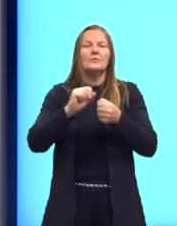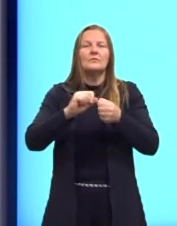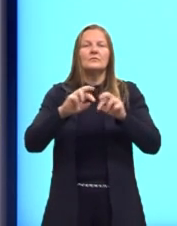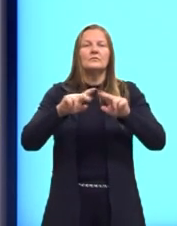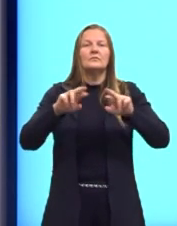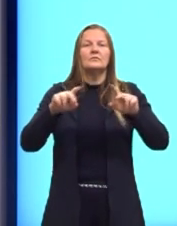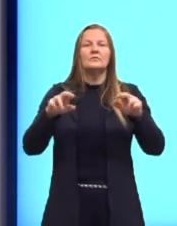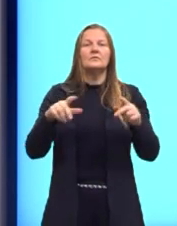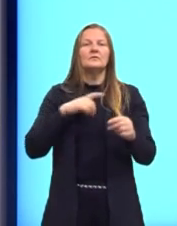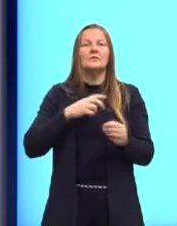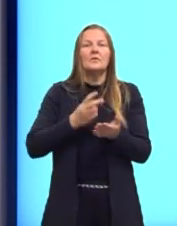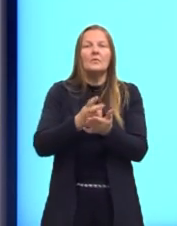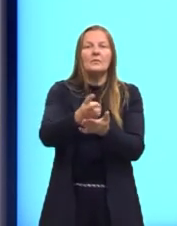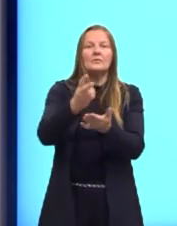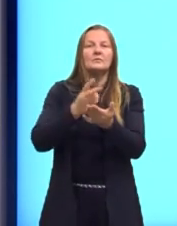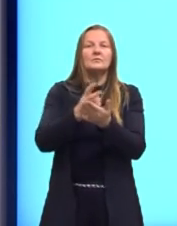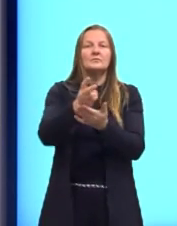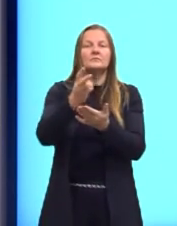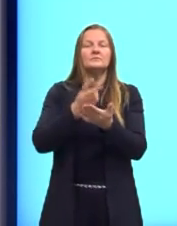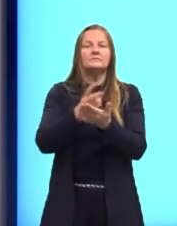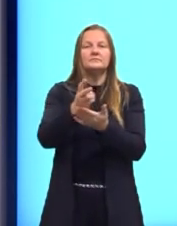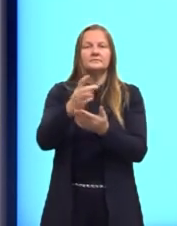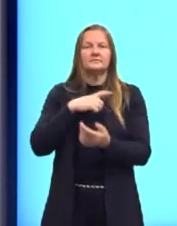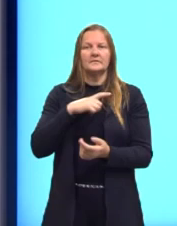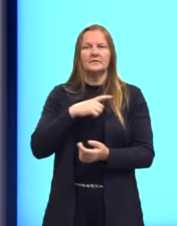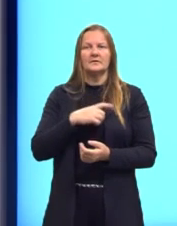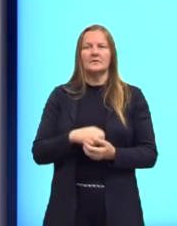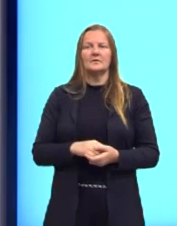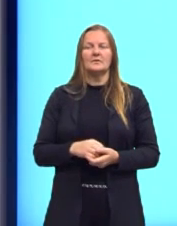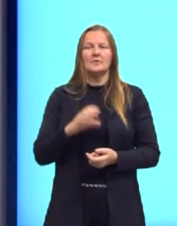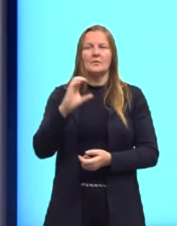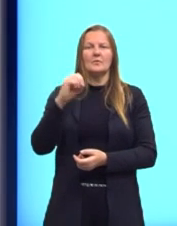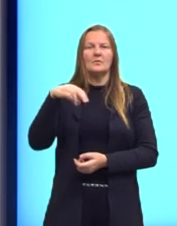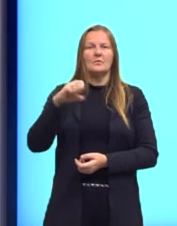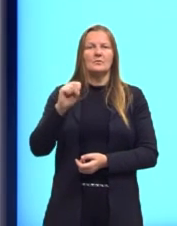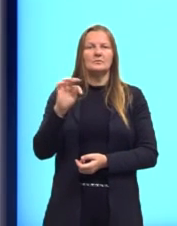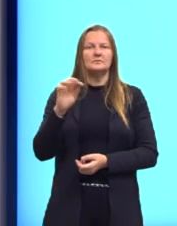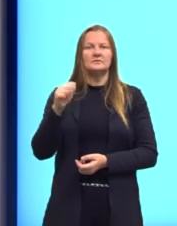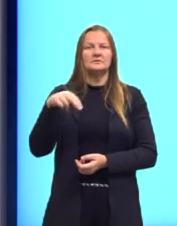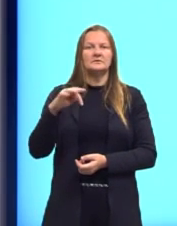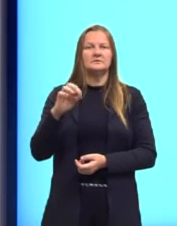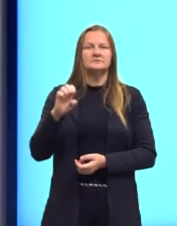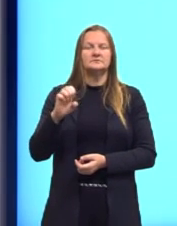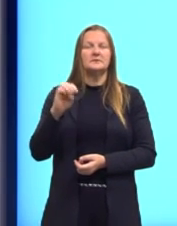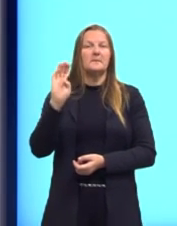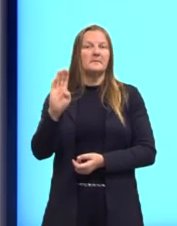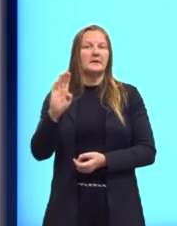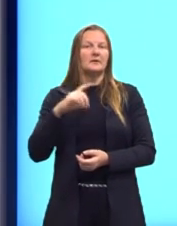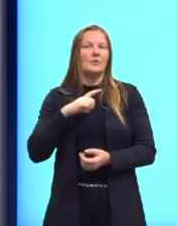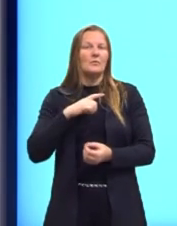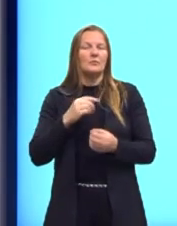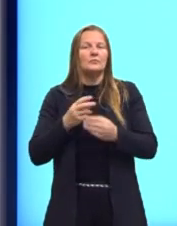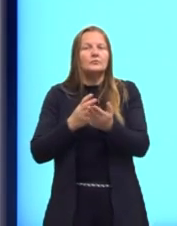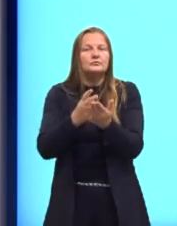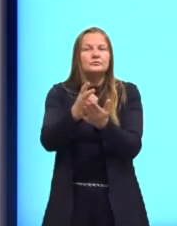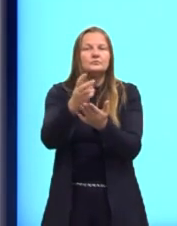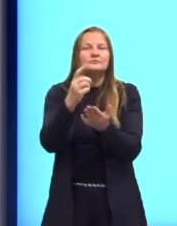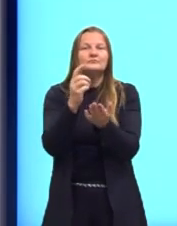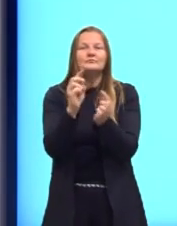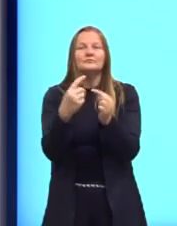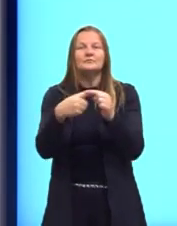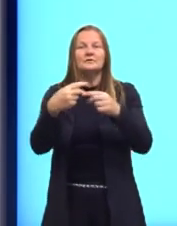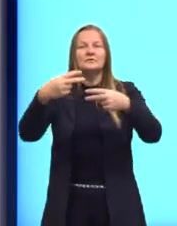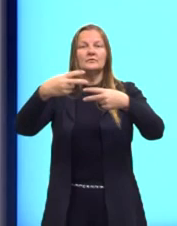de constante. Então aqui nós temos a nossa constante B. Essa constante, ela recebe o nome de